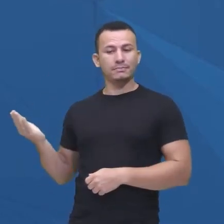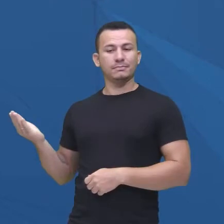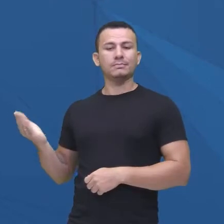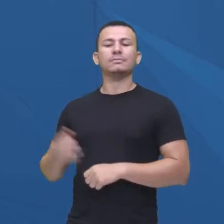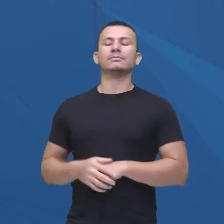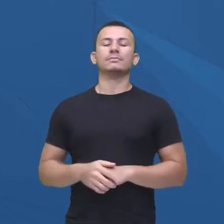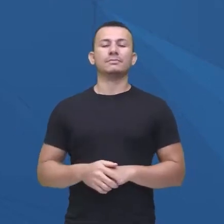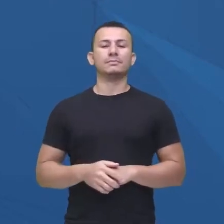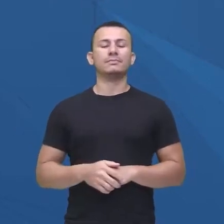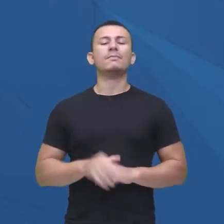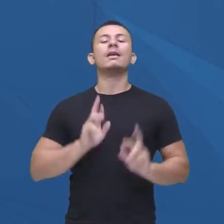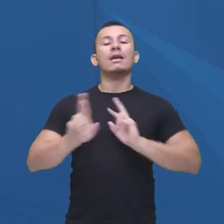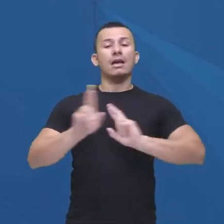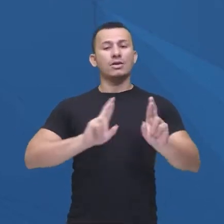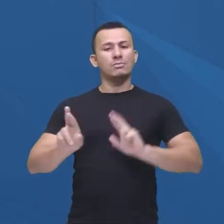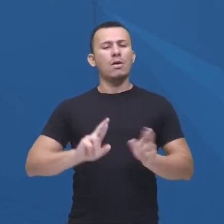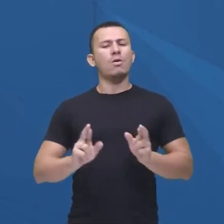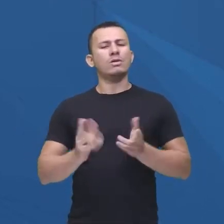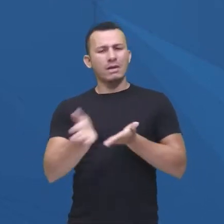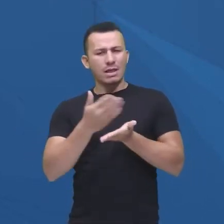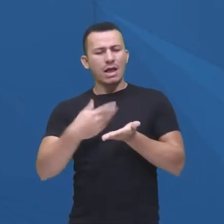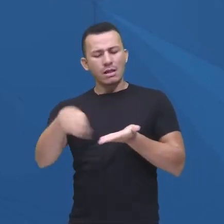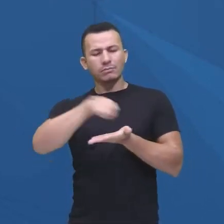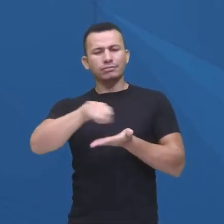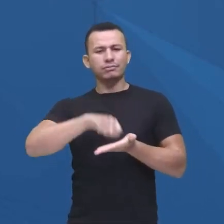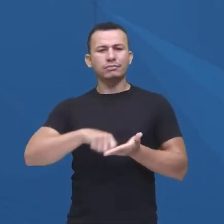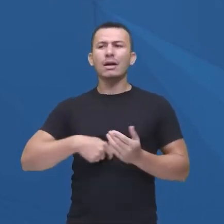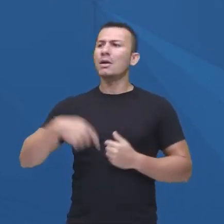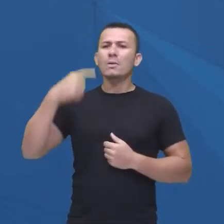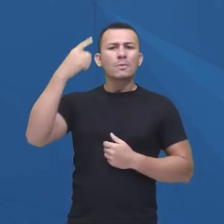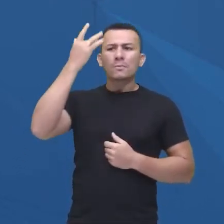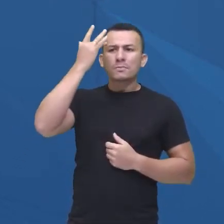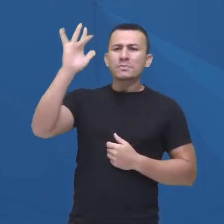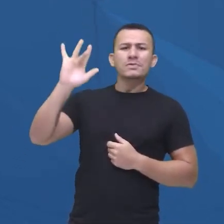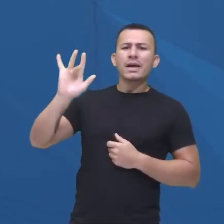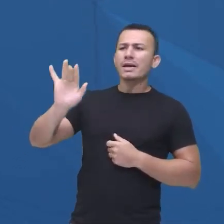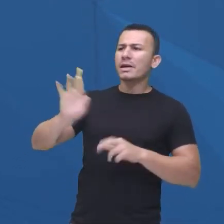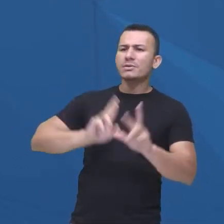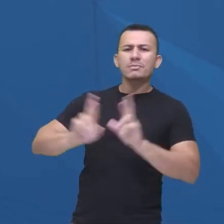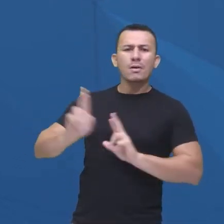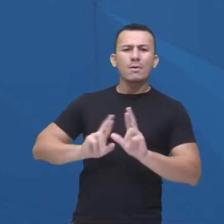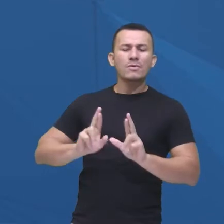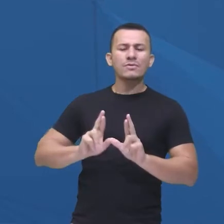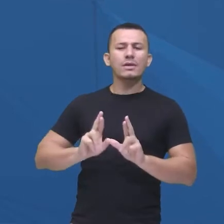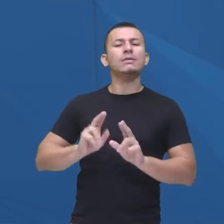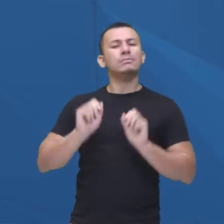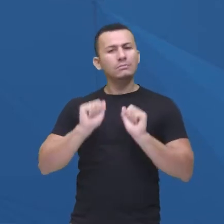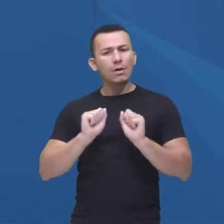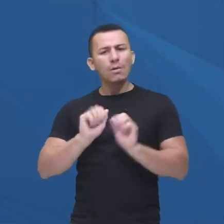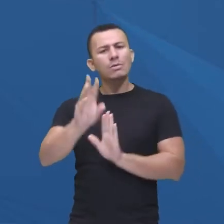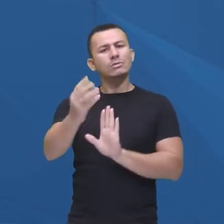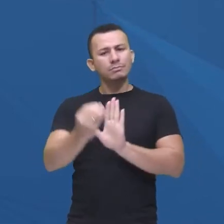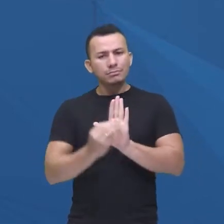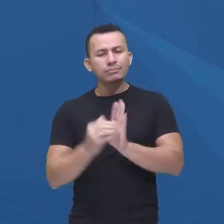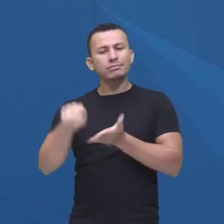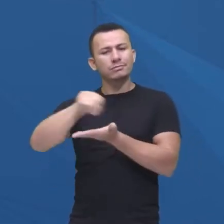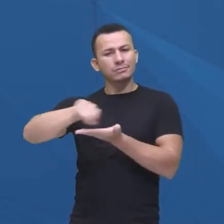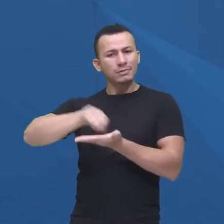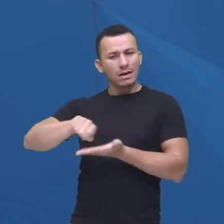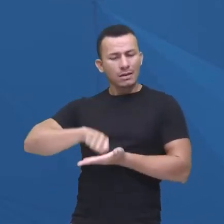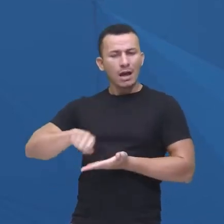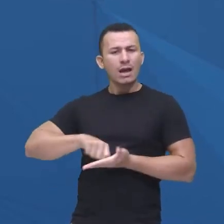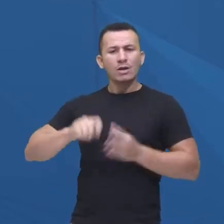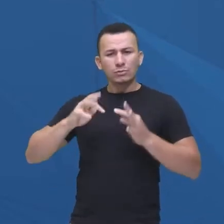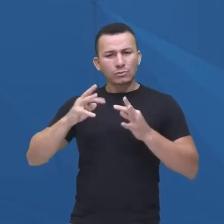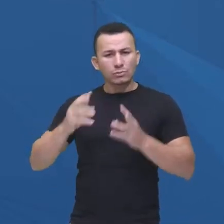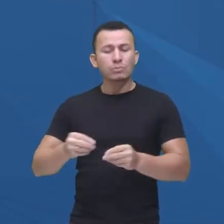Anotar as respostas no caderno, né? Às vezes a gente fica assim, ah, eu não sabia, não achei legal, não é interessante. Anota no caderno, né? Verifica tudo